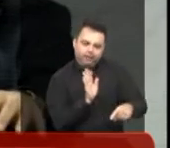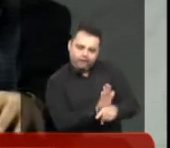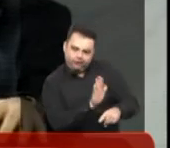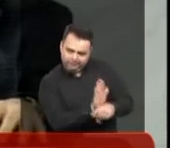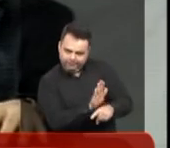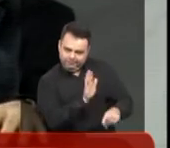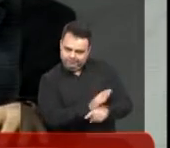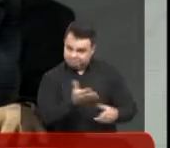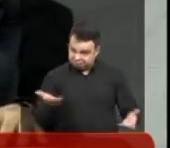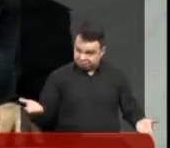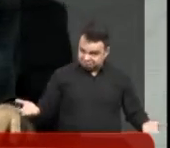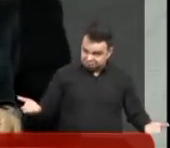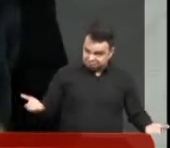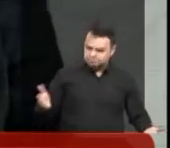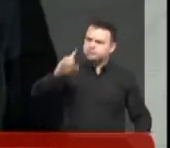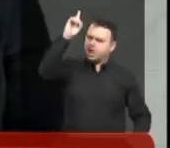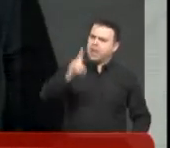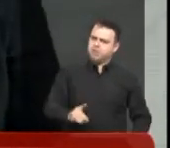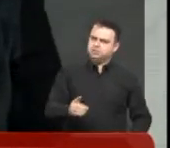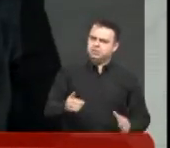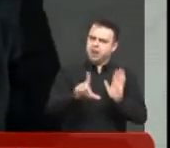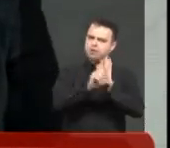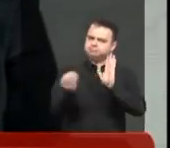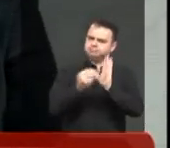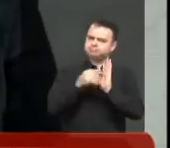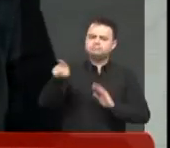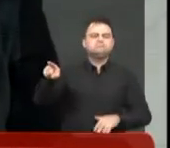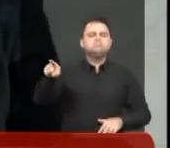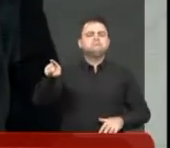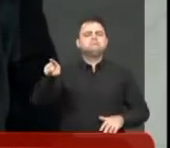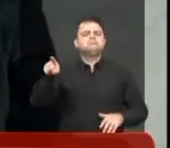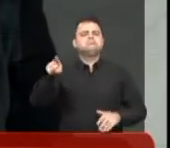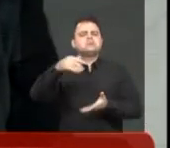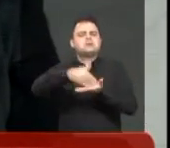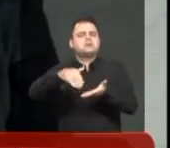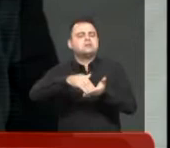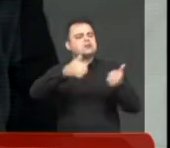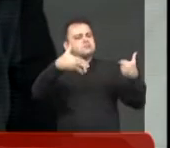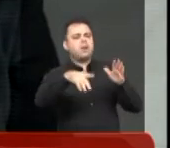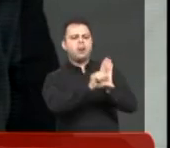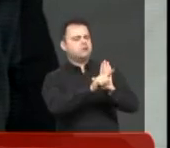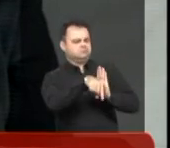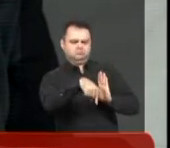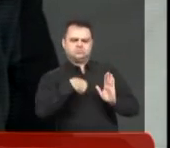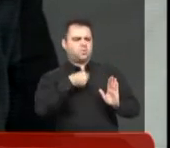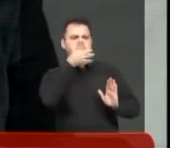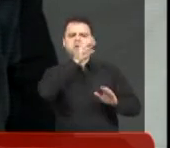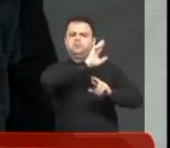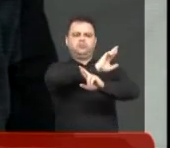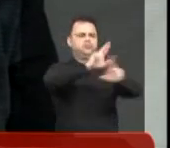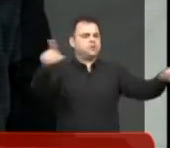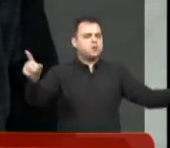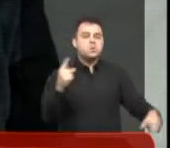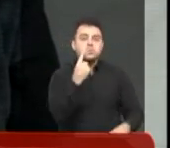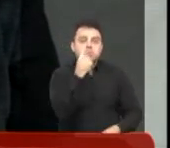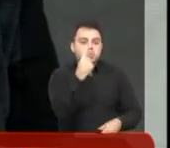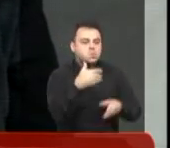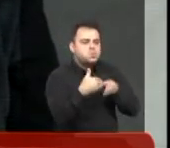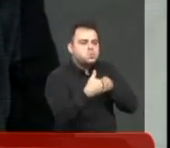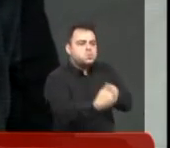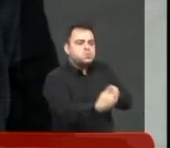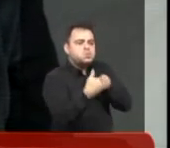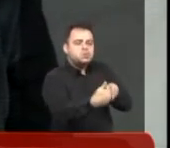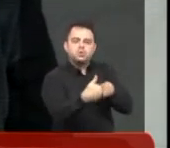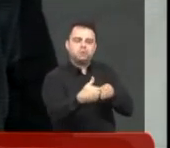Só que quando eu fui até a secretária, ela interpretava a lei de uma outra forma. acha que um auxiliar exclusivo iria